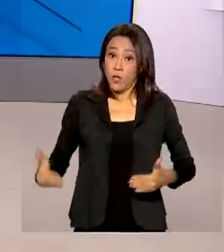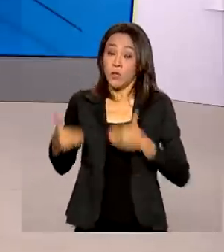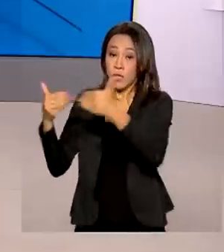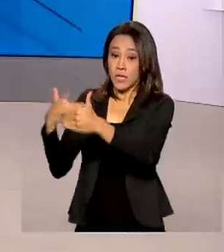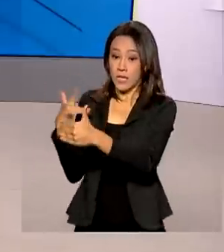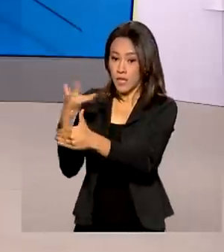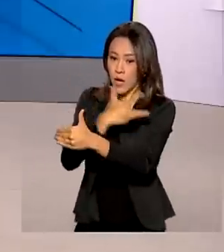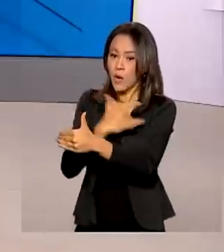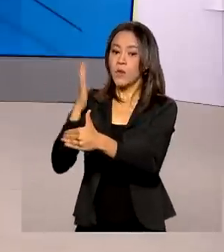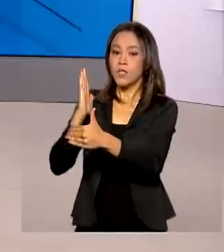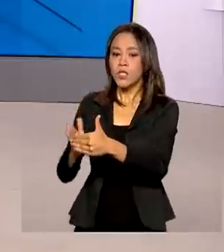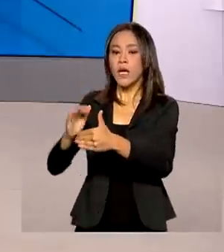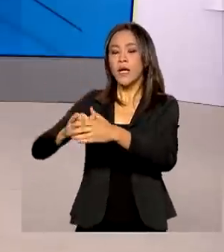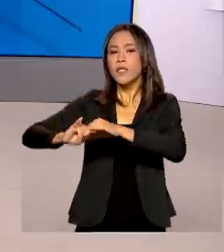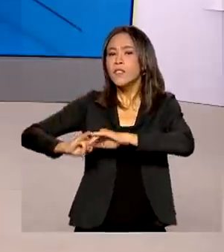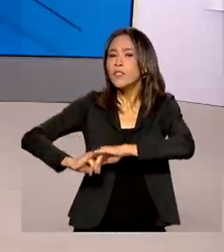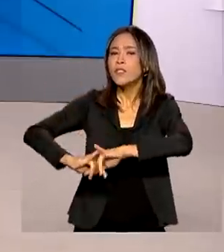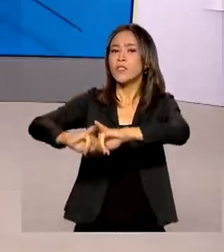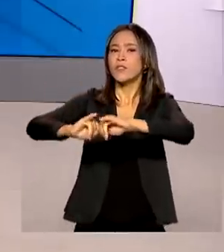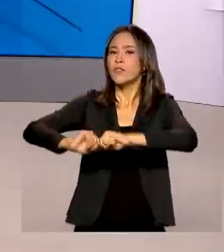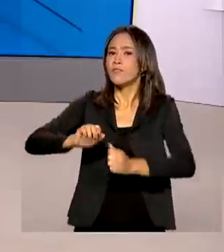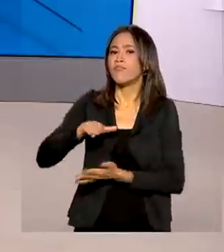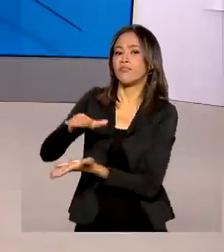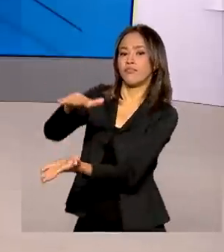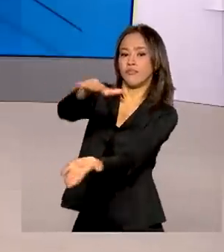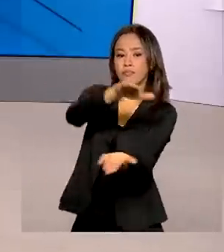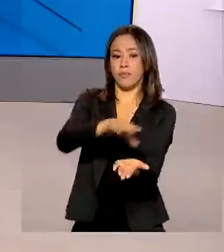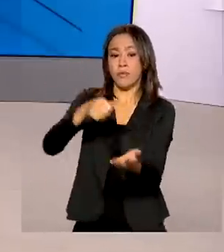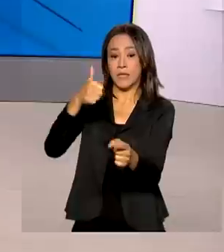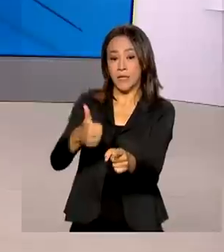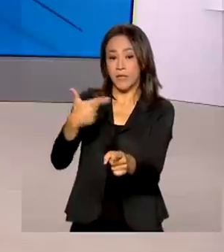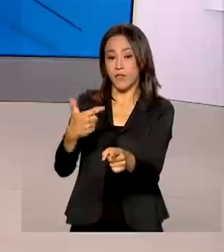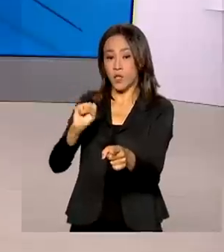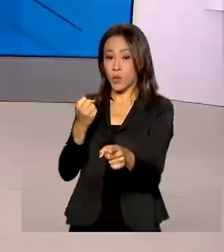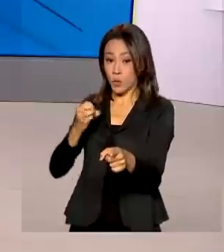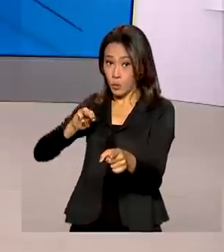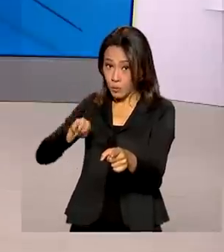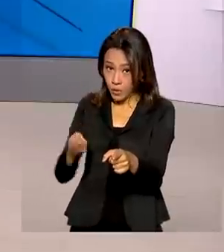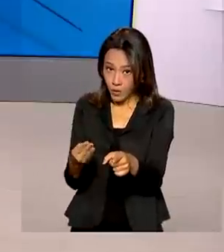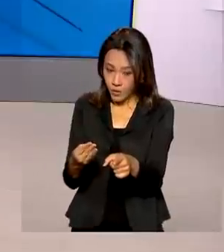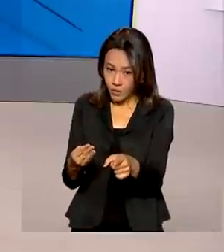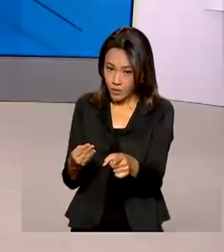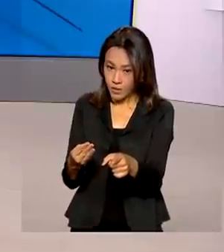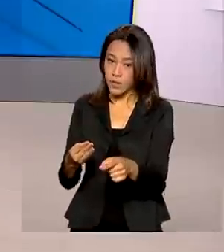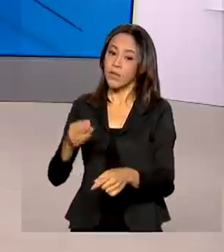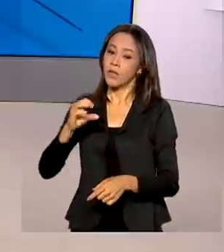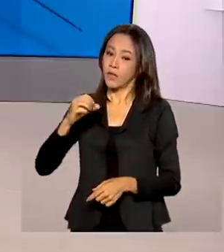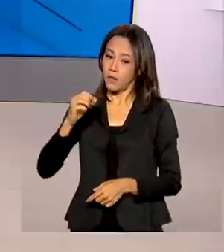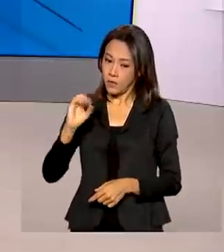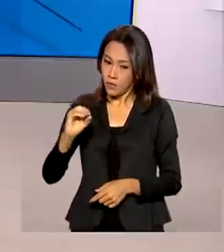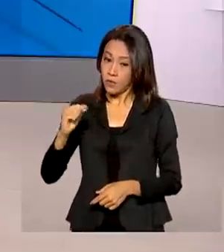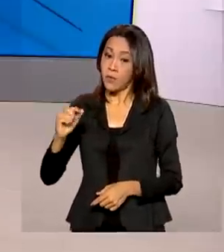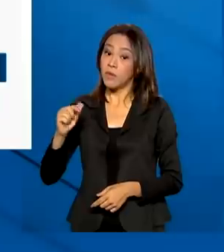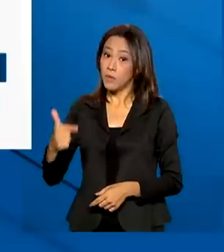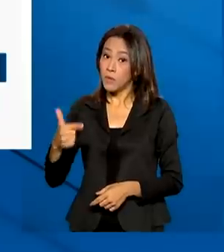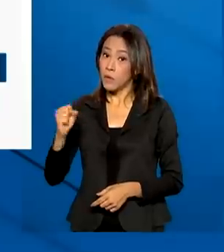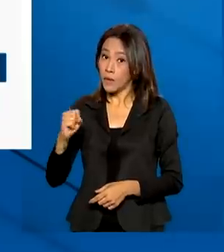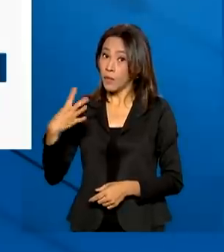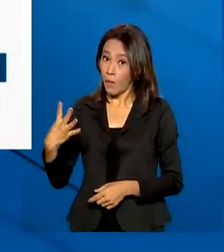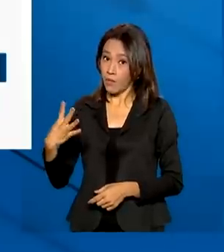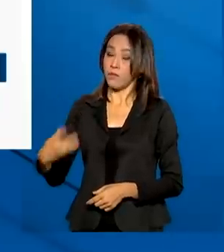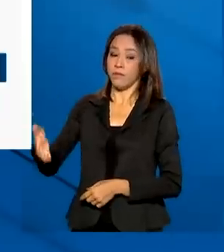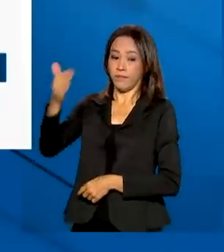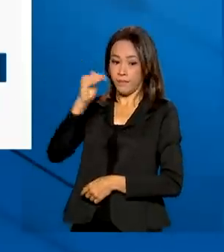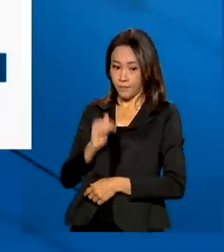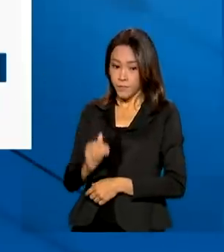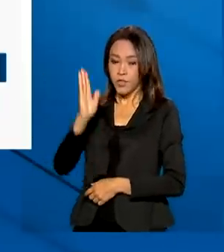Saúde já distribuiu para todo o país 128 milhões, 2 mil, 284 doses. As doses